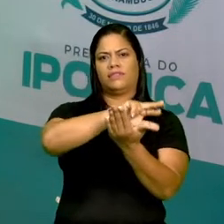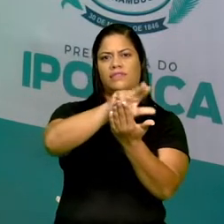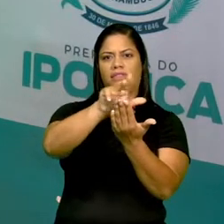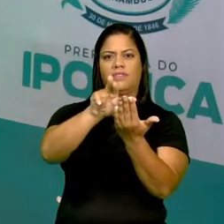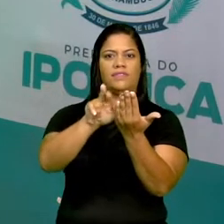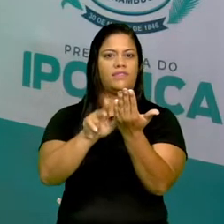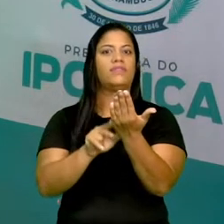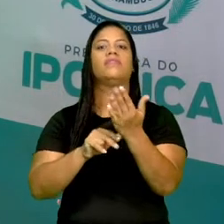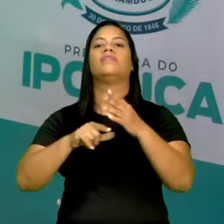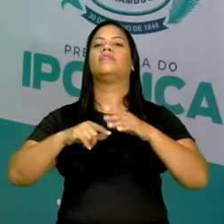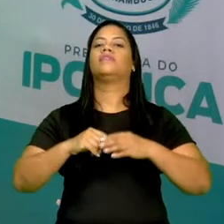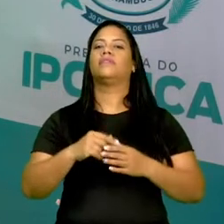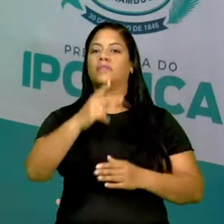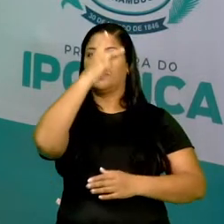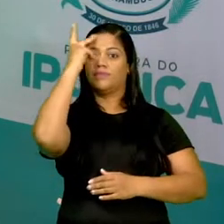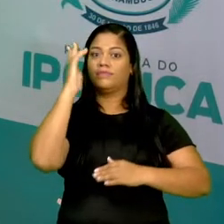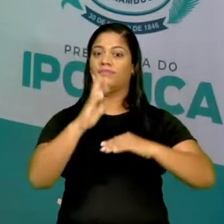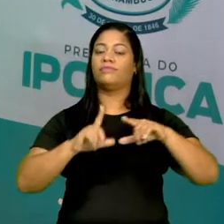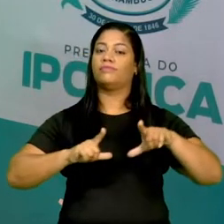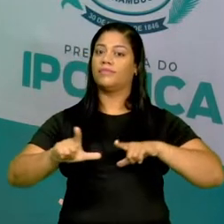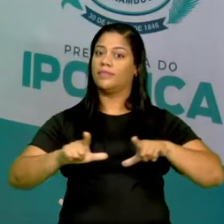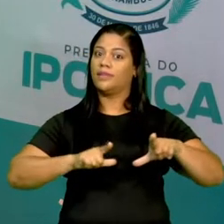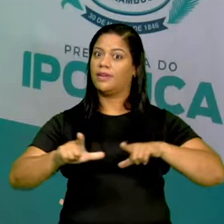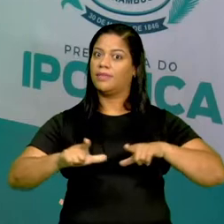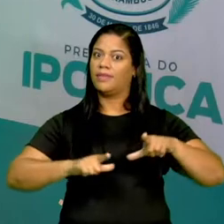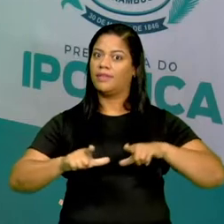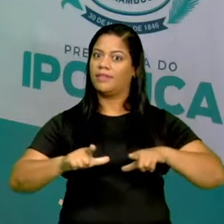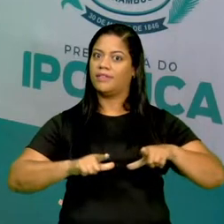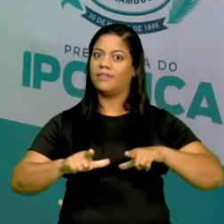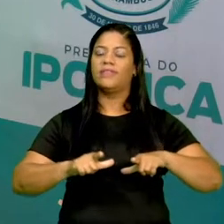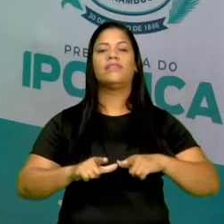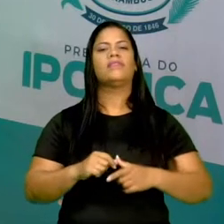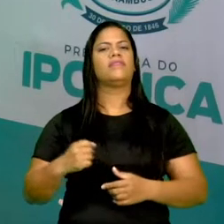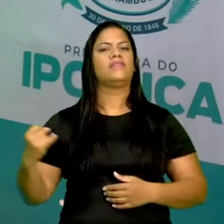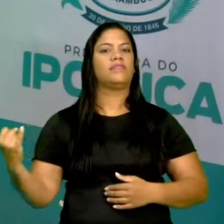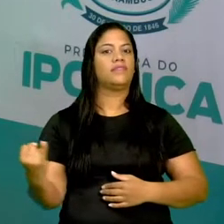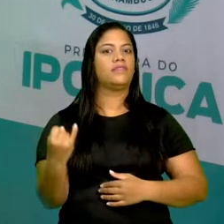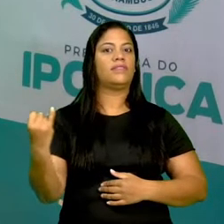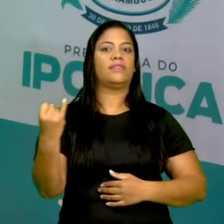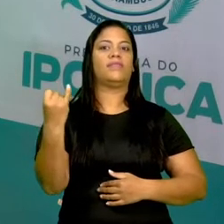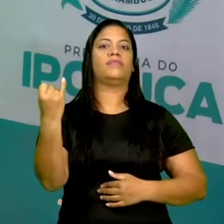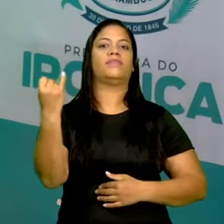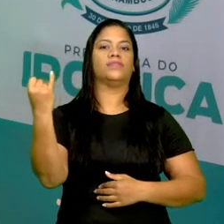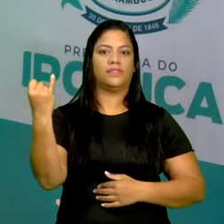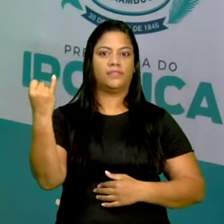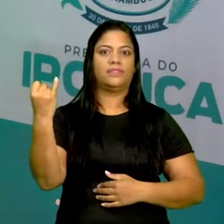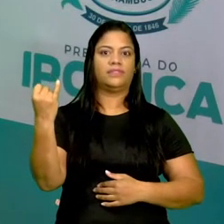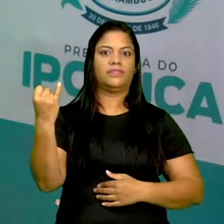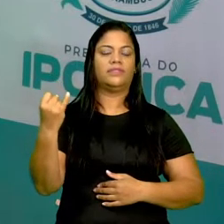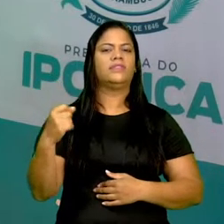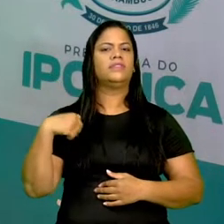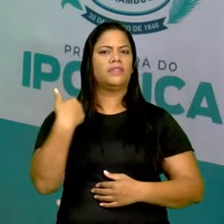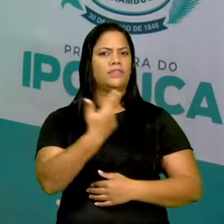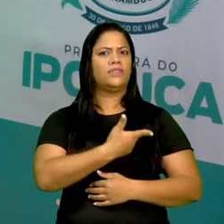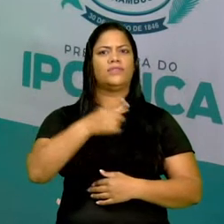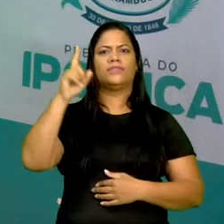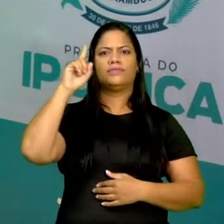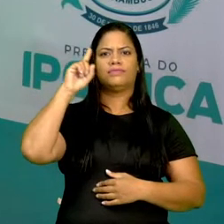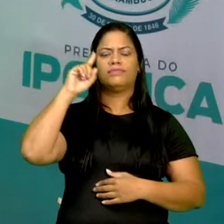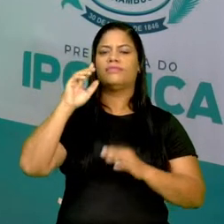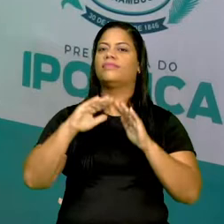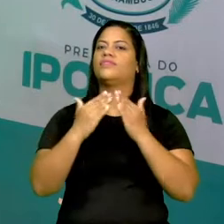profissionais que trabalham nela e que é de grande importância para o nosso dia a dia.